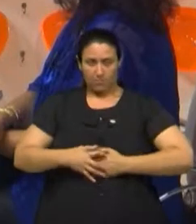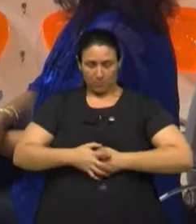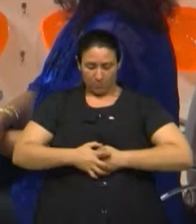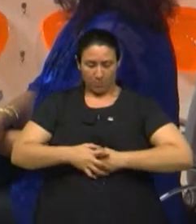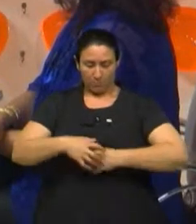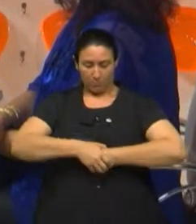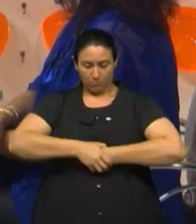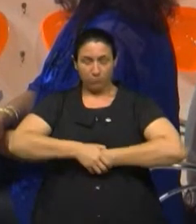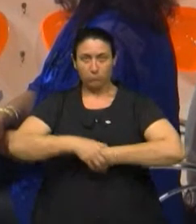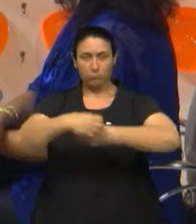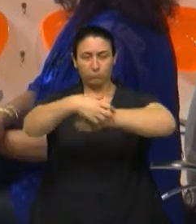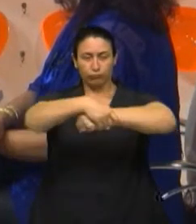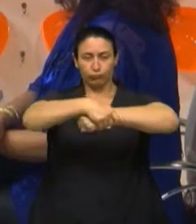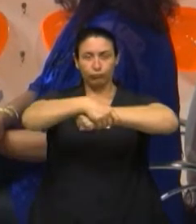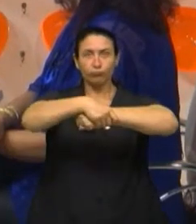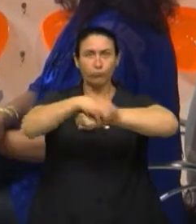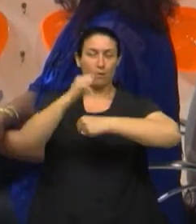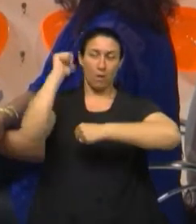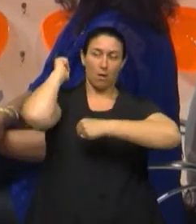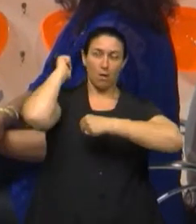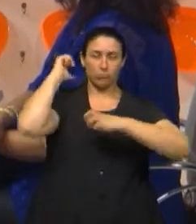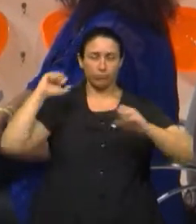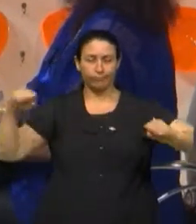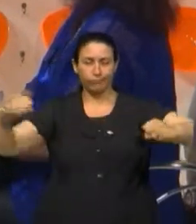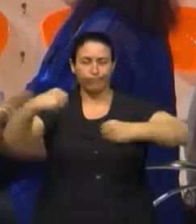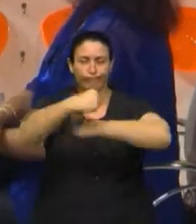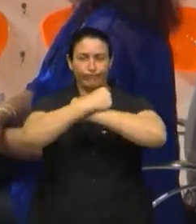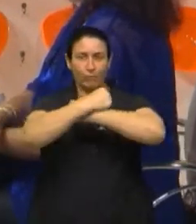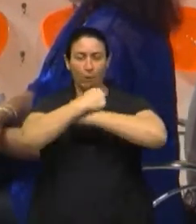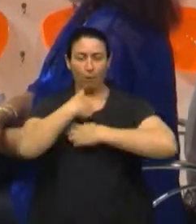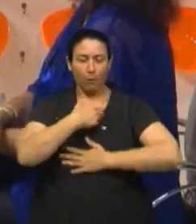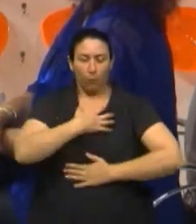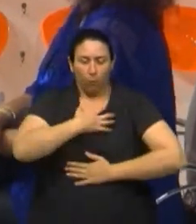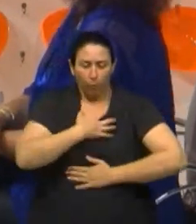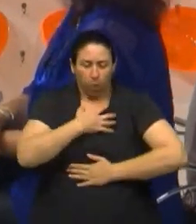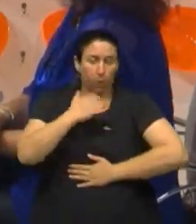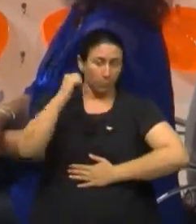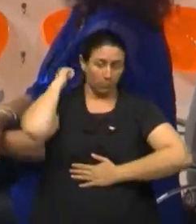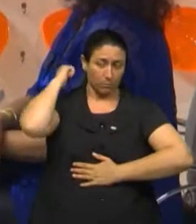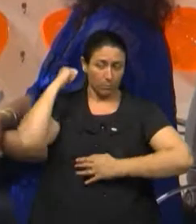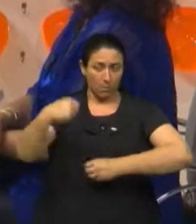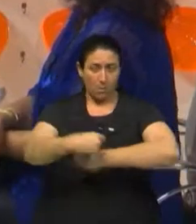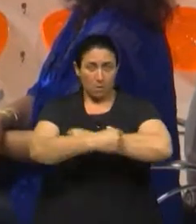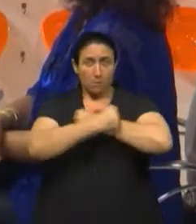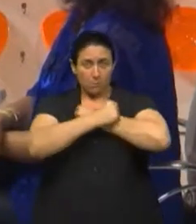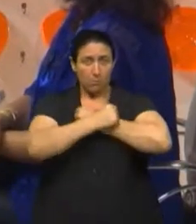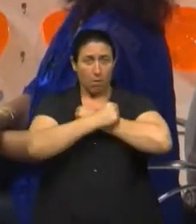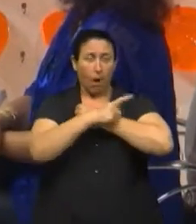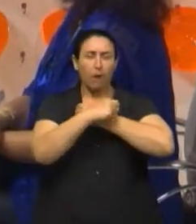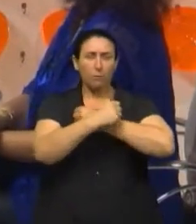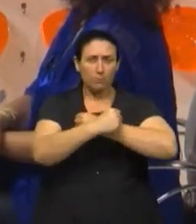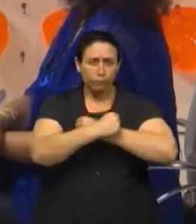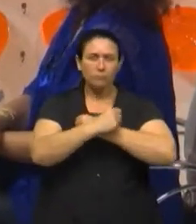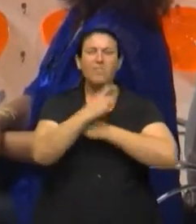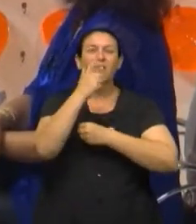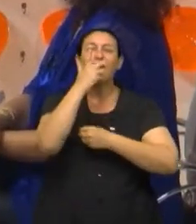posição, nessa região do estômago, e faz aquele soquinho que ela descreveu na criança. Exatamente, que é uma manobra chamada